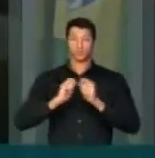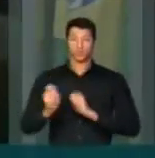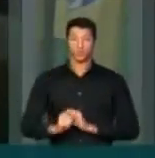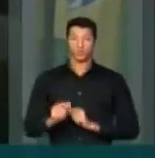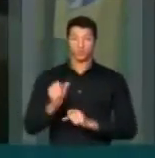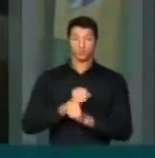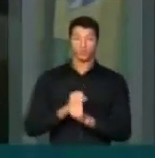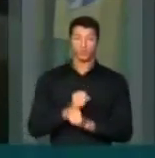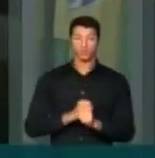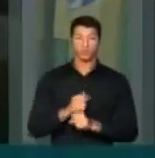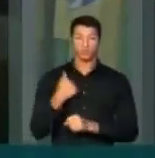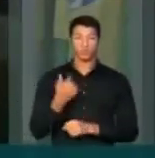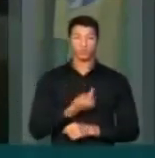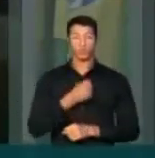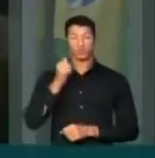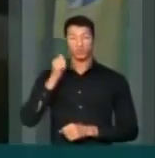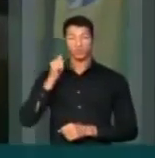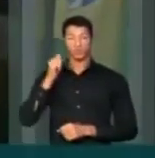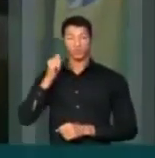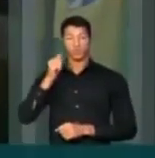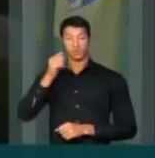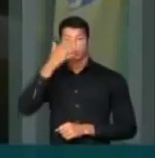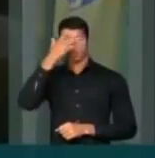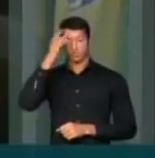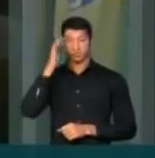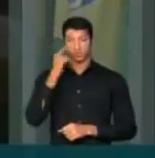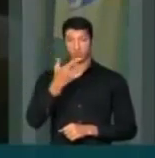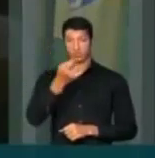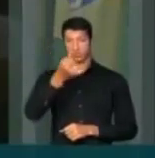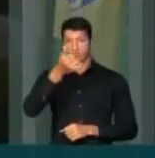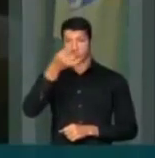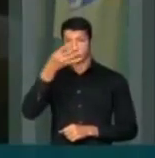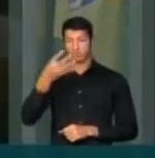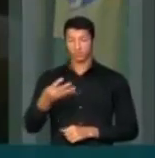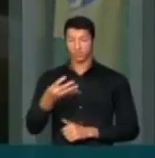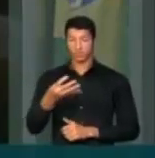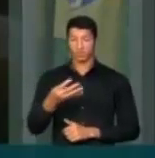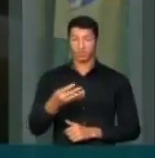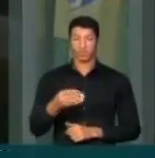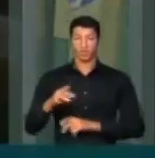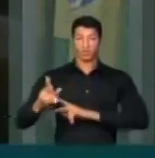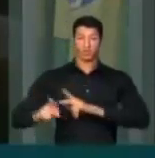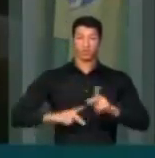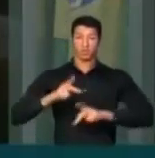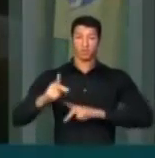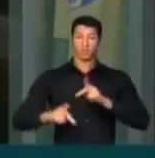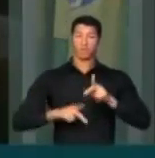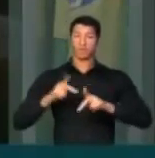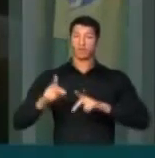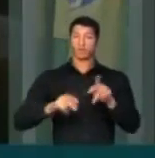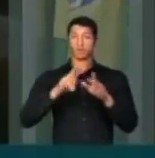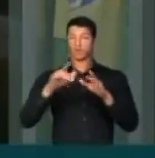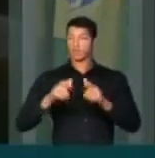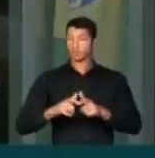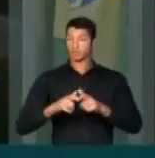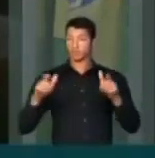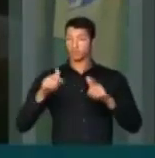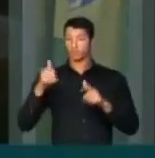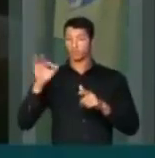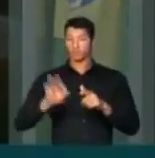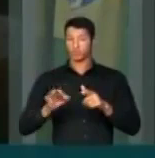no ano de nosso senhor, de 2014. A população vai crescer 1%.